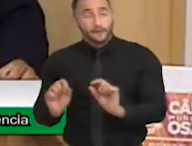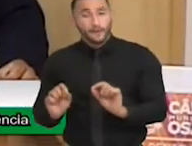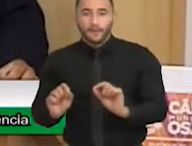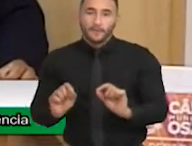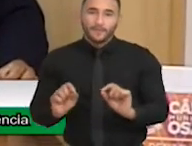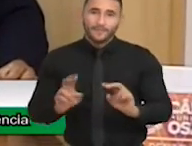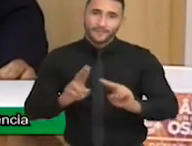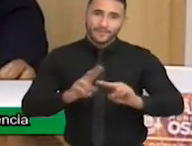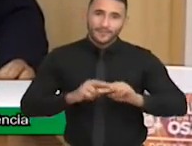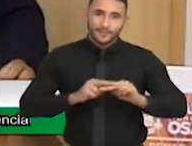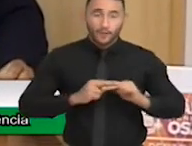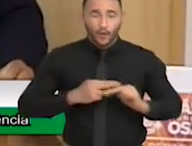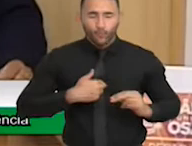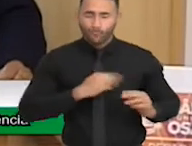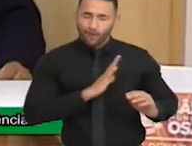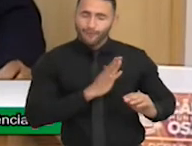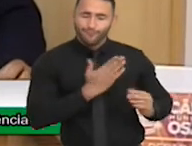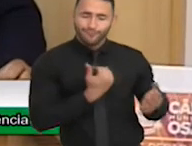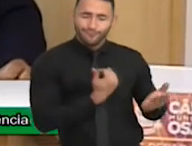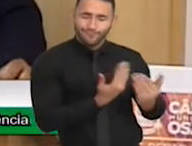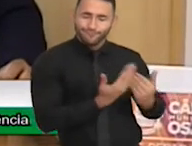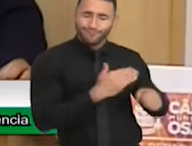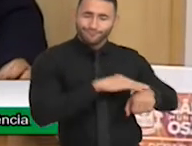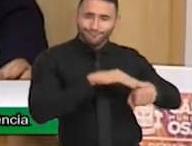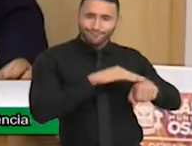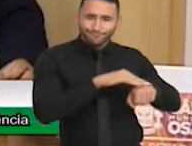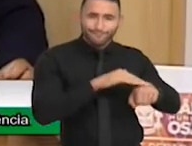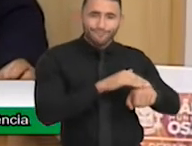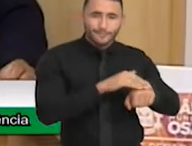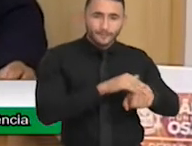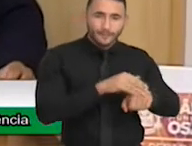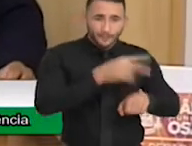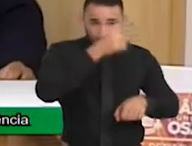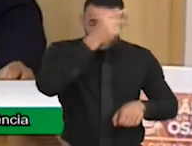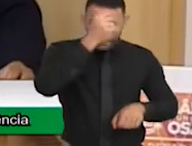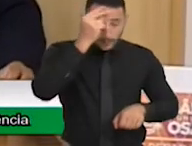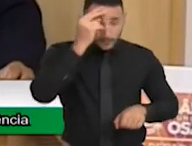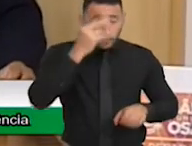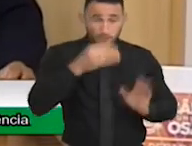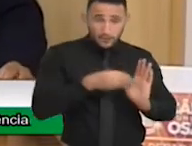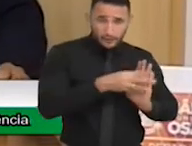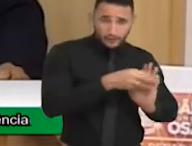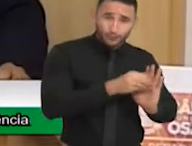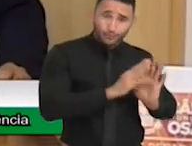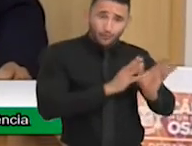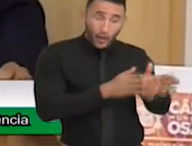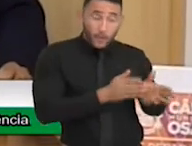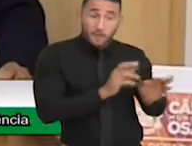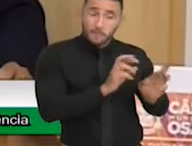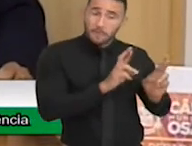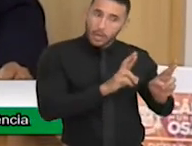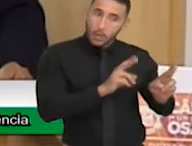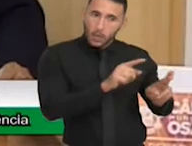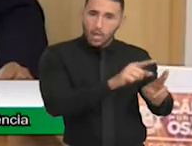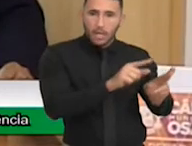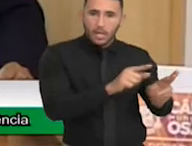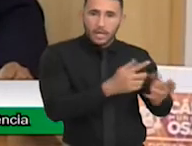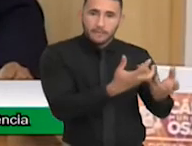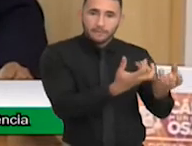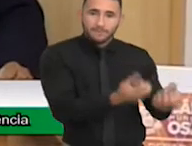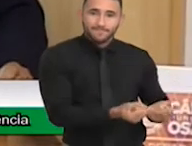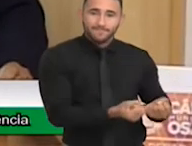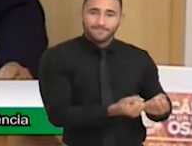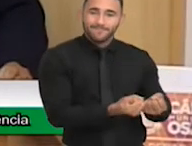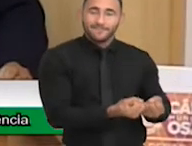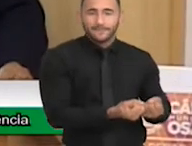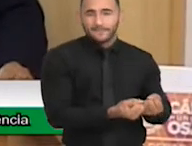conversei com ele, fiz a indicação, espero que ele receba essa indicação lá,